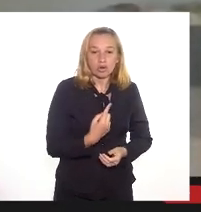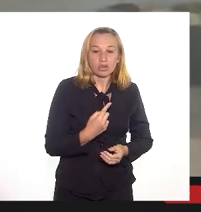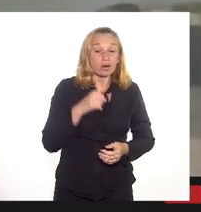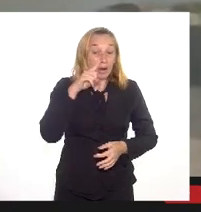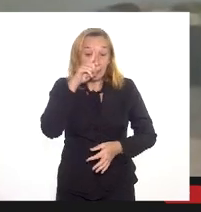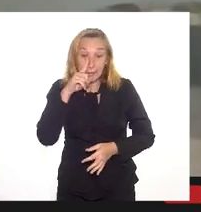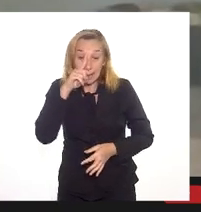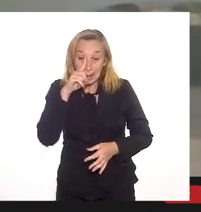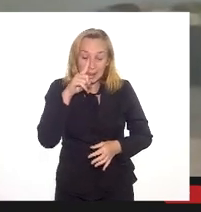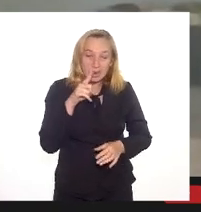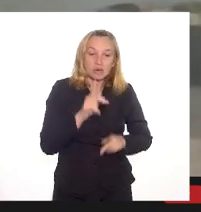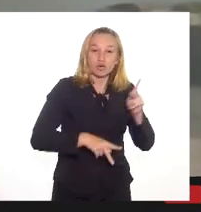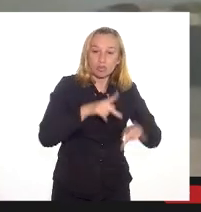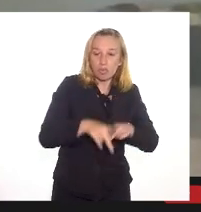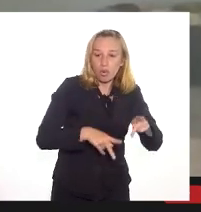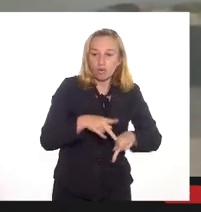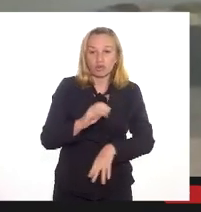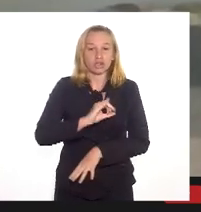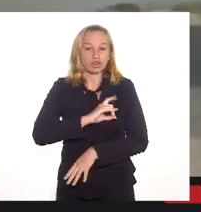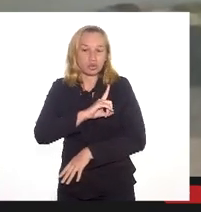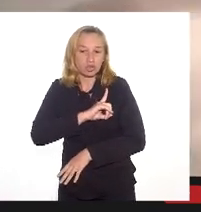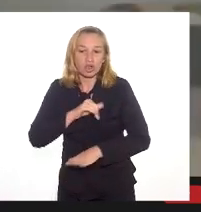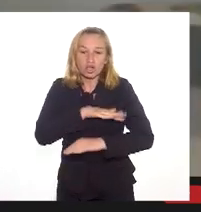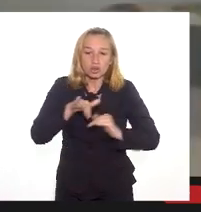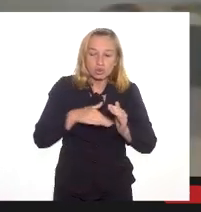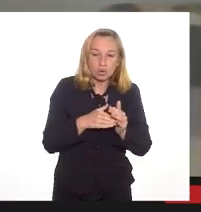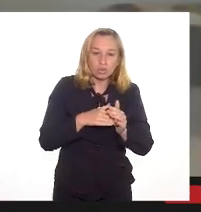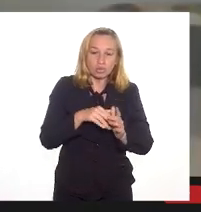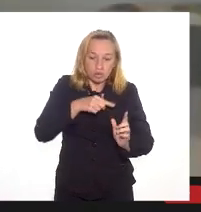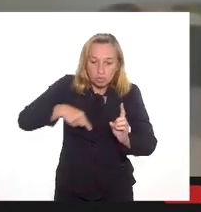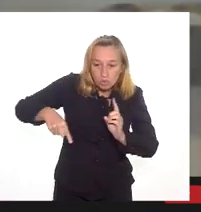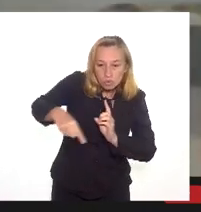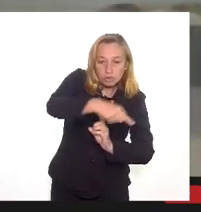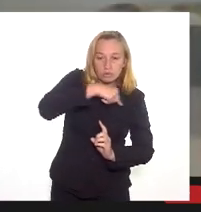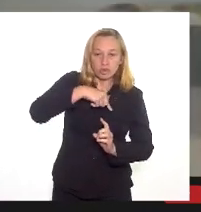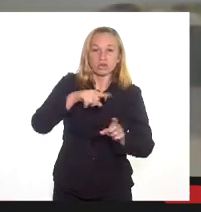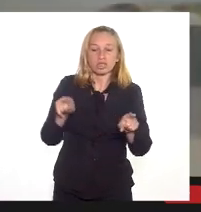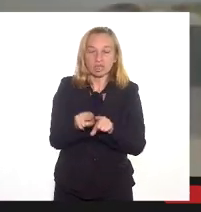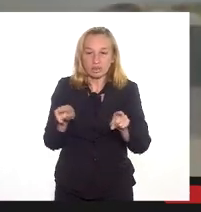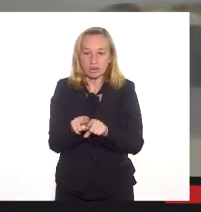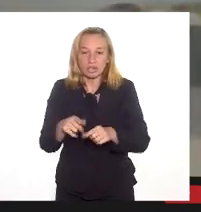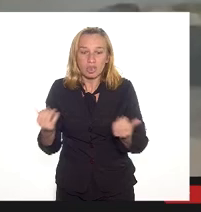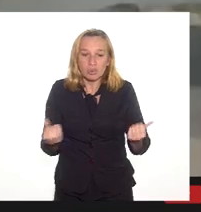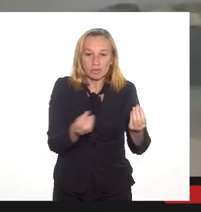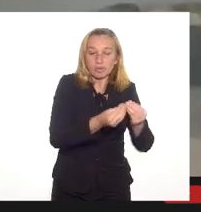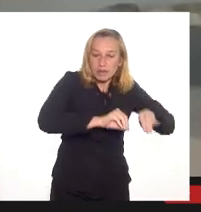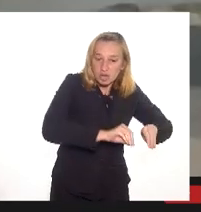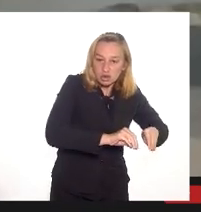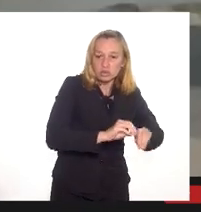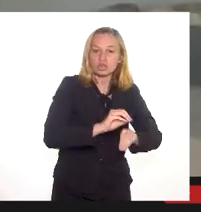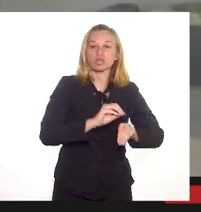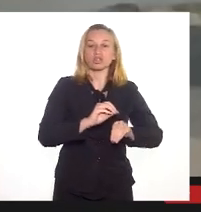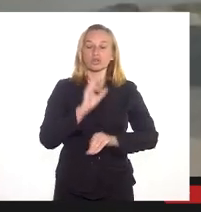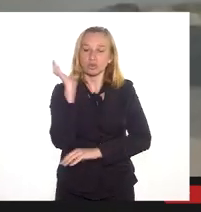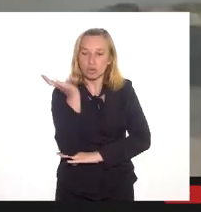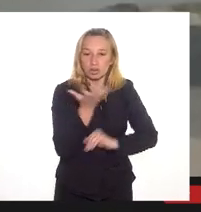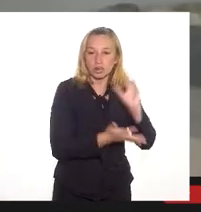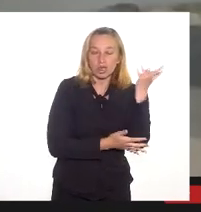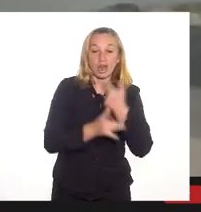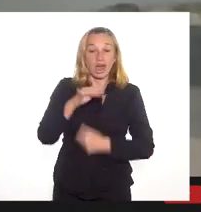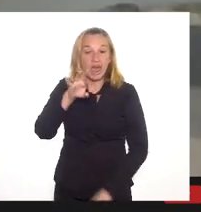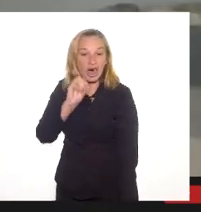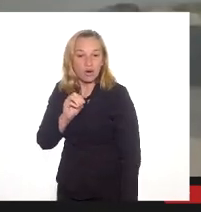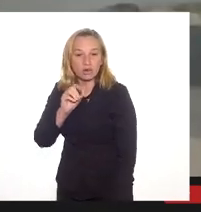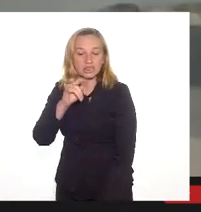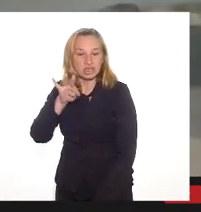risco a população de Duque de Caxias e toda aquela população que envolve o entorno, além dos graves prejuízos ecológicos nesse ecossistema, que,